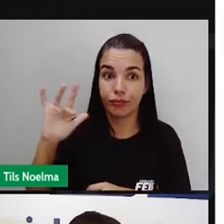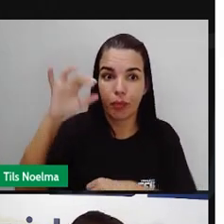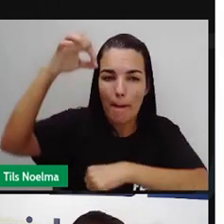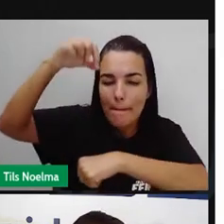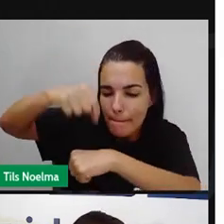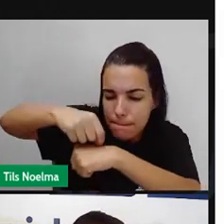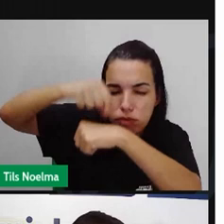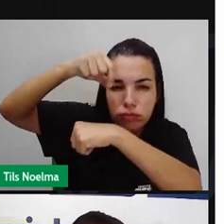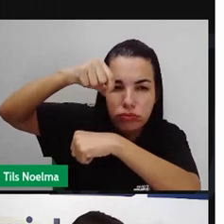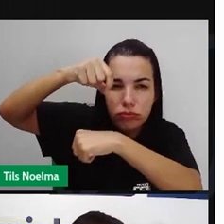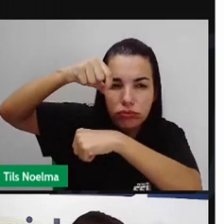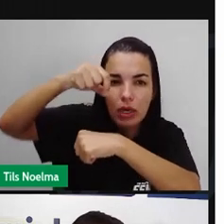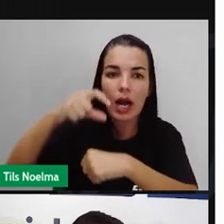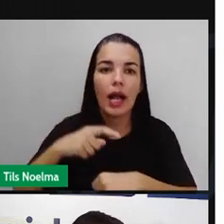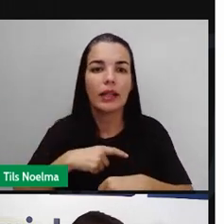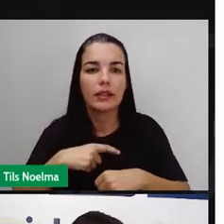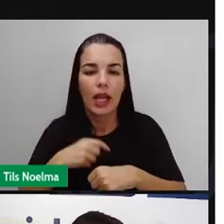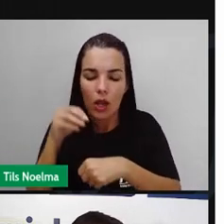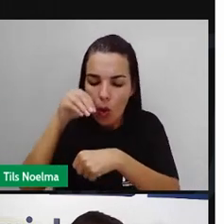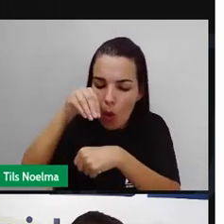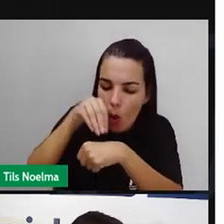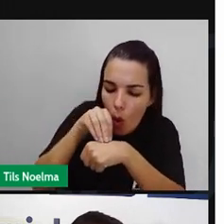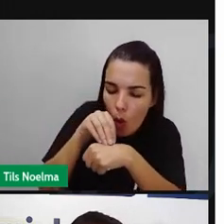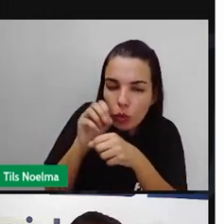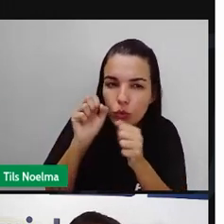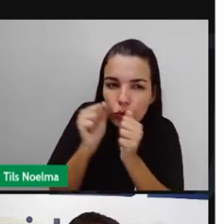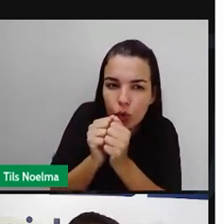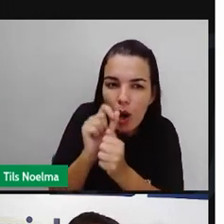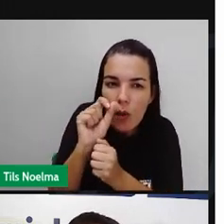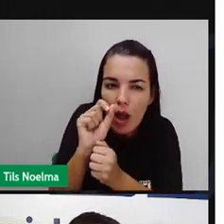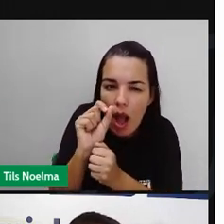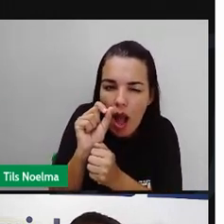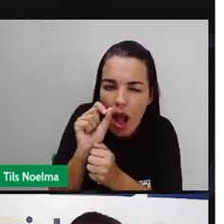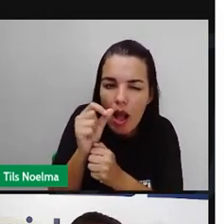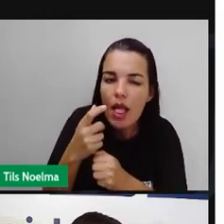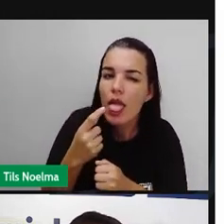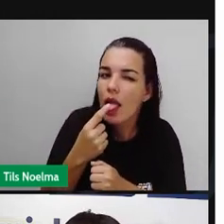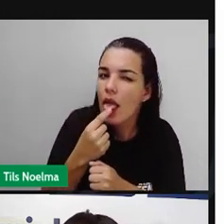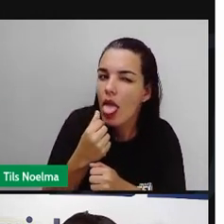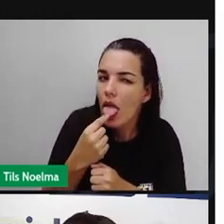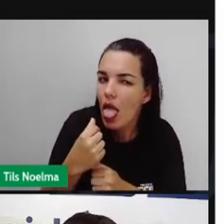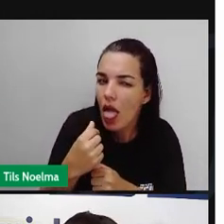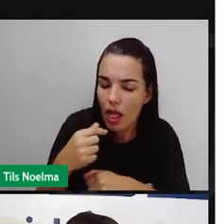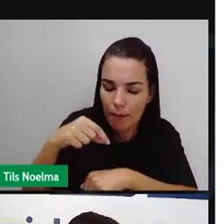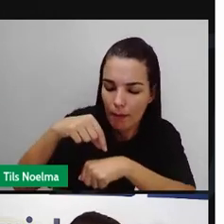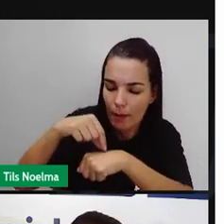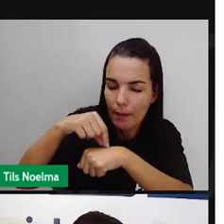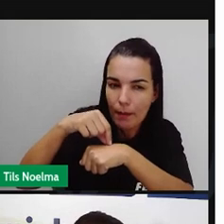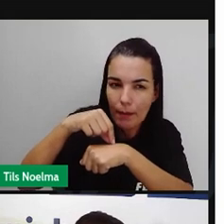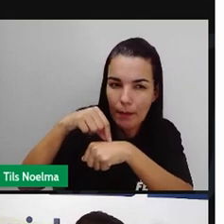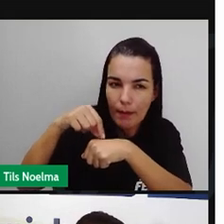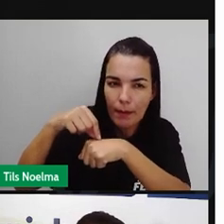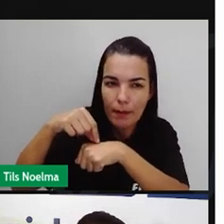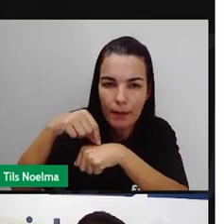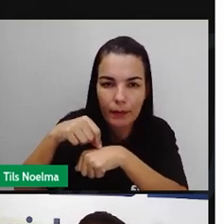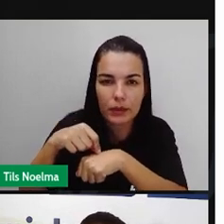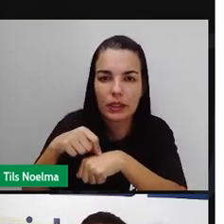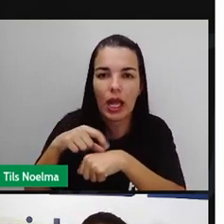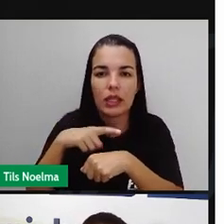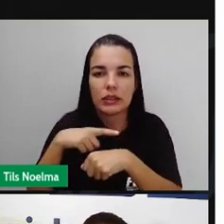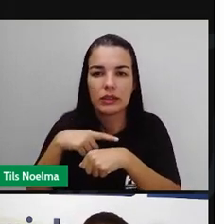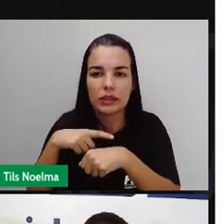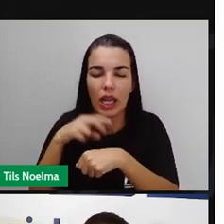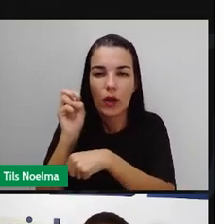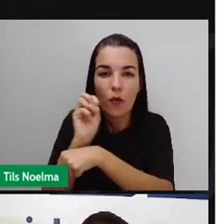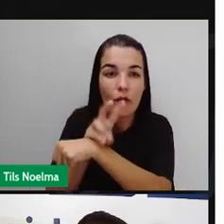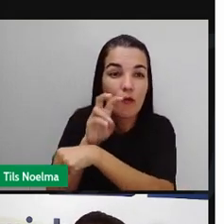mosquito, ele pica ali, ali ele deposita junto com a picada, já na saliva do vetor, que seria o mosquito da dengue,